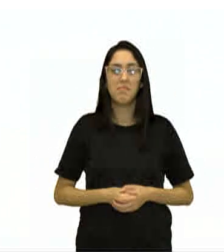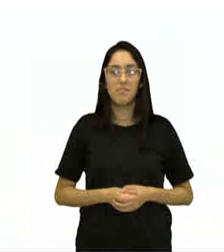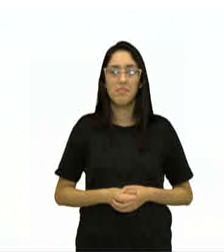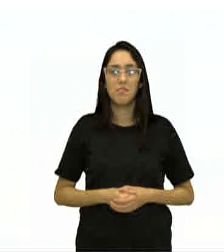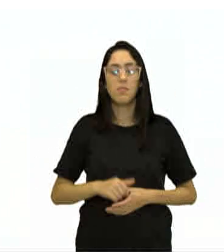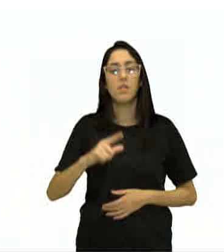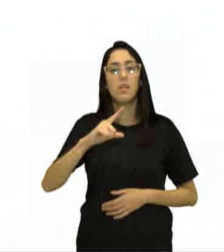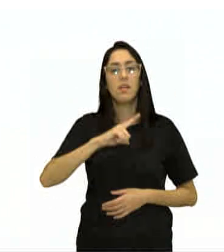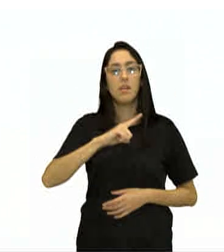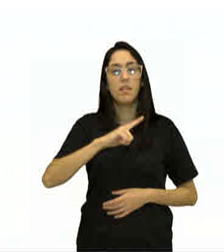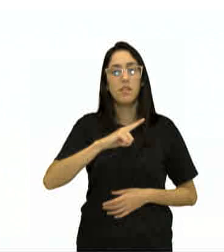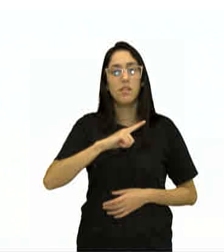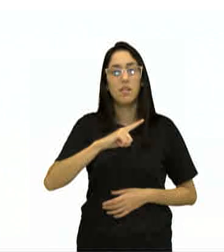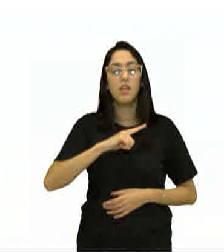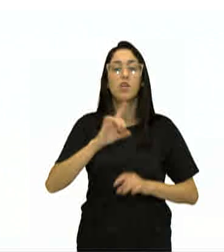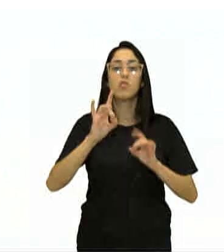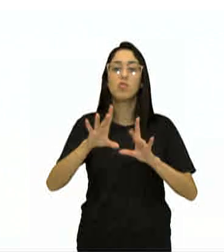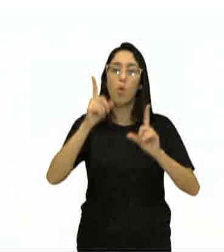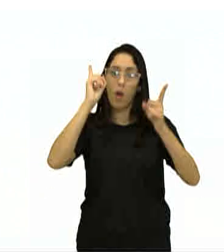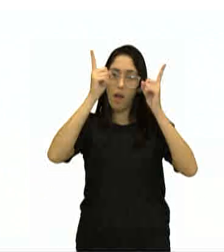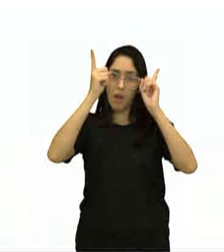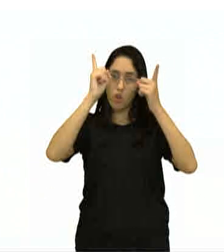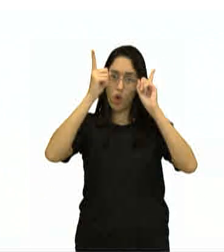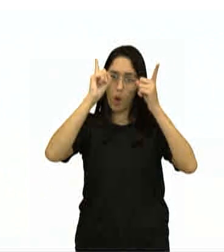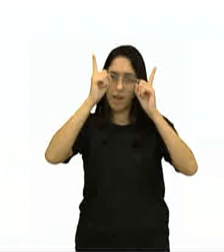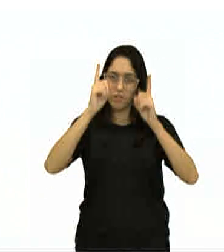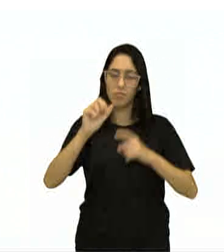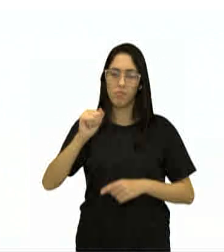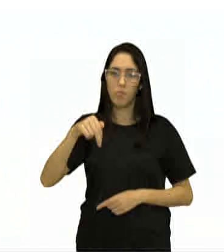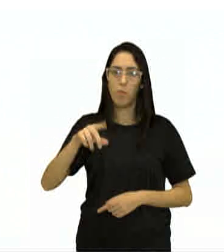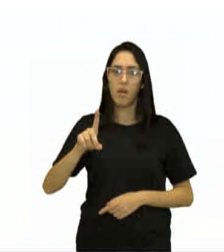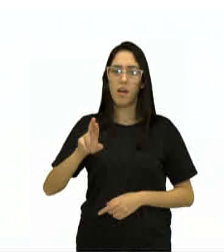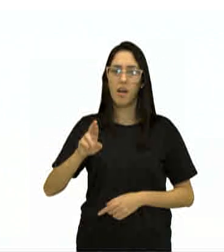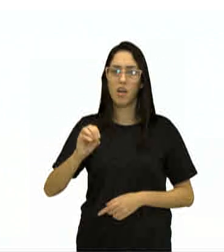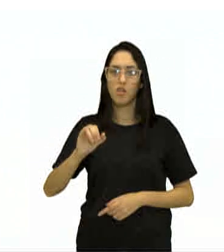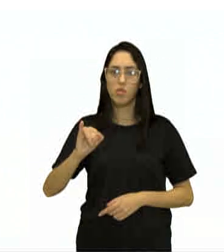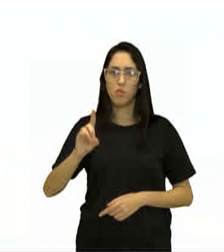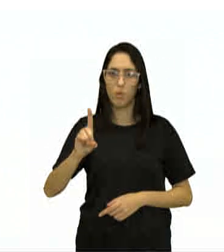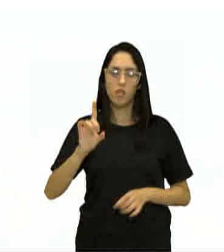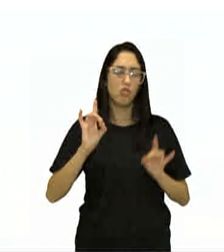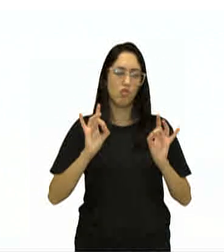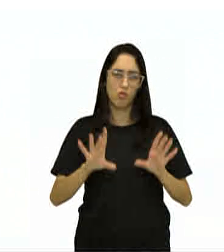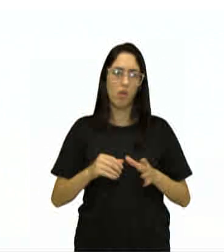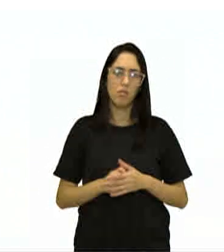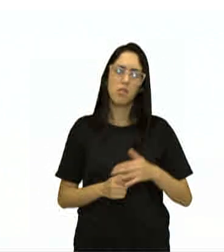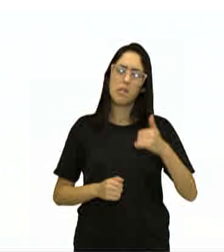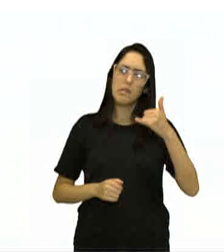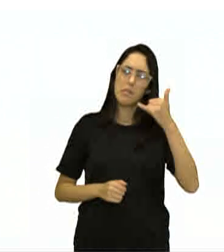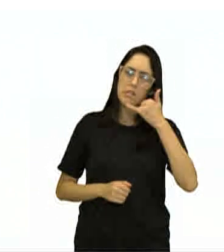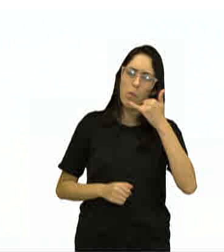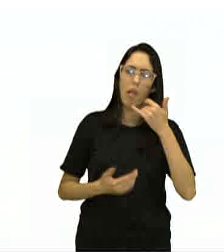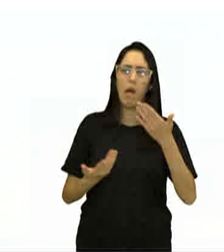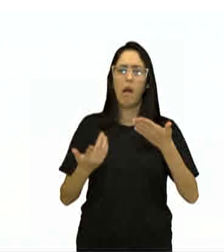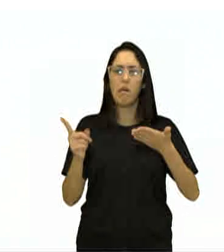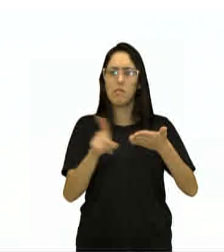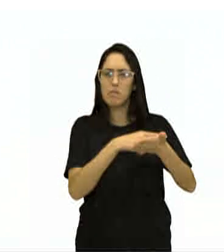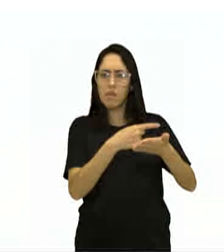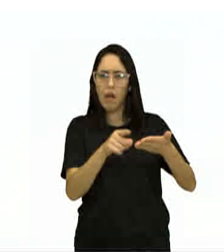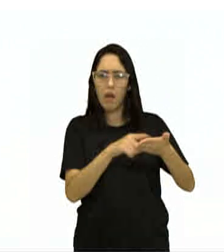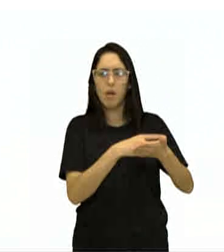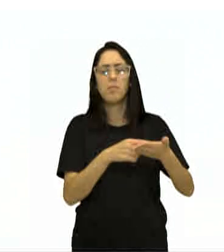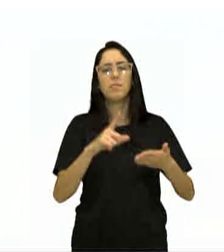em dispositivos Android. Android, então celular com dispositivos Android, celular ou tablet que tem Android.